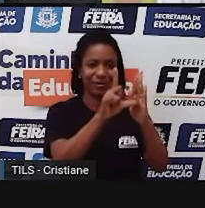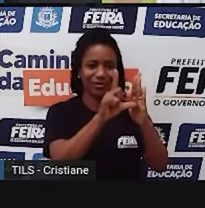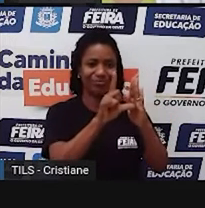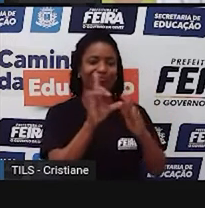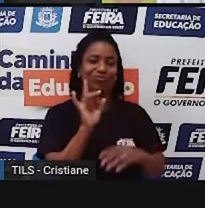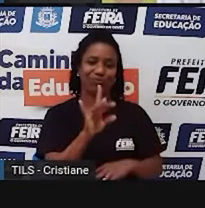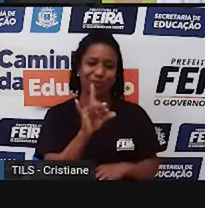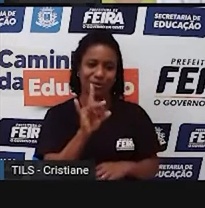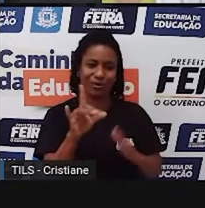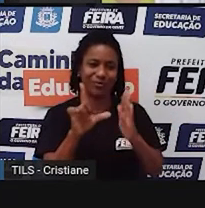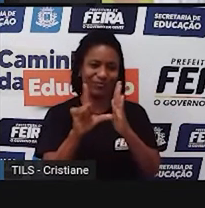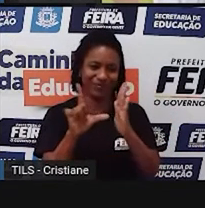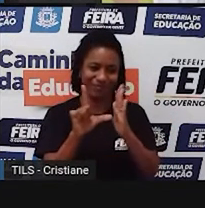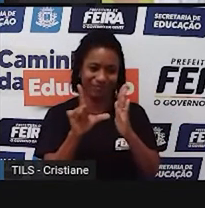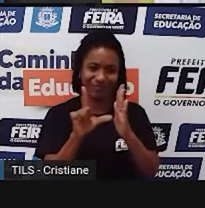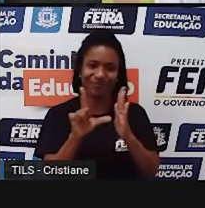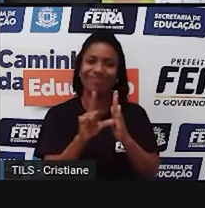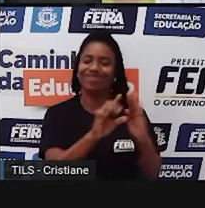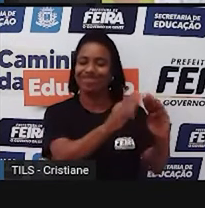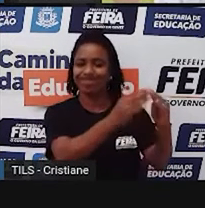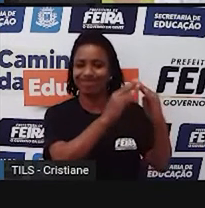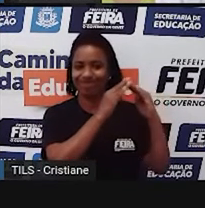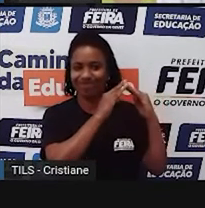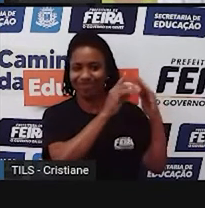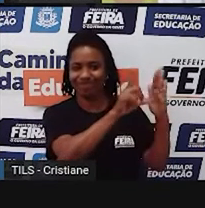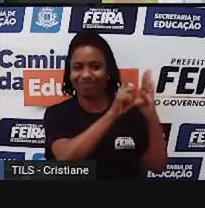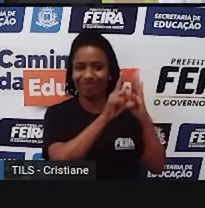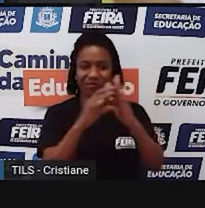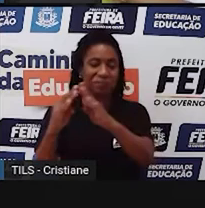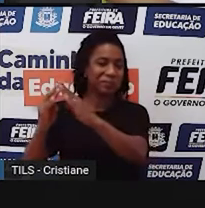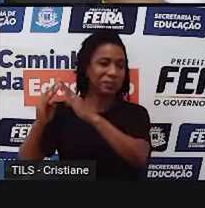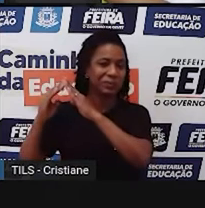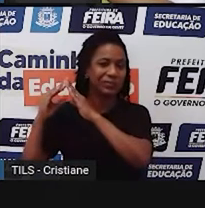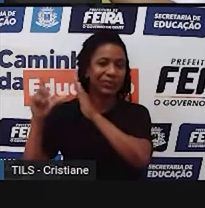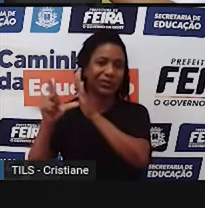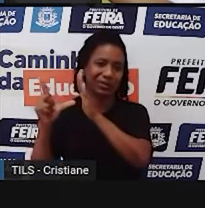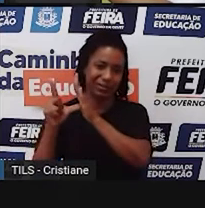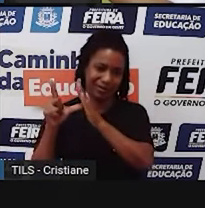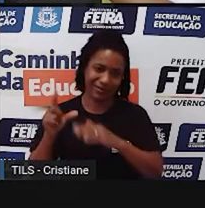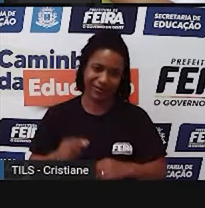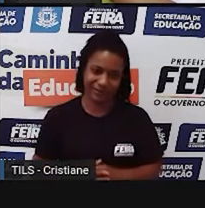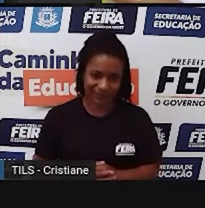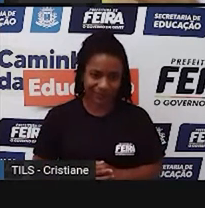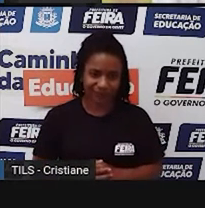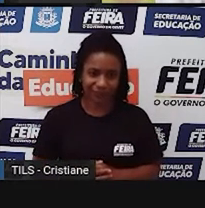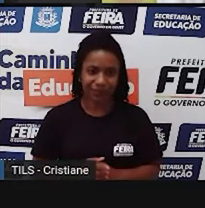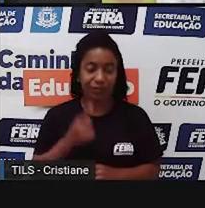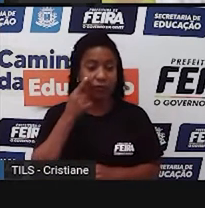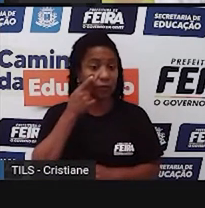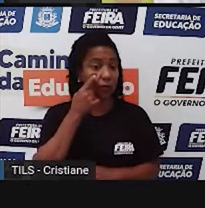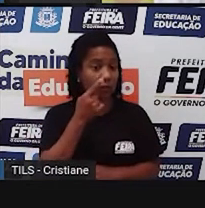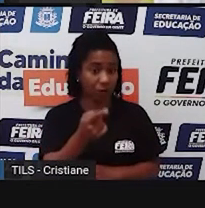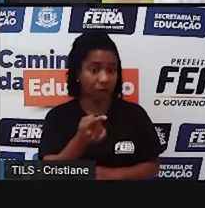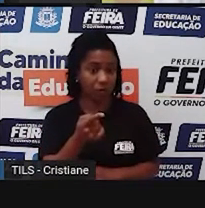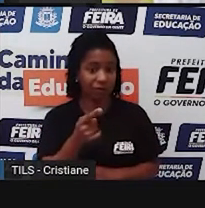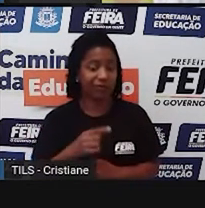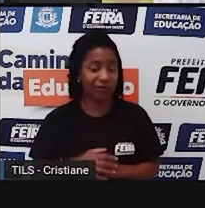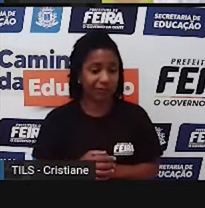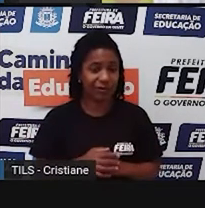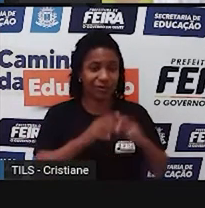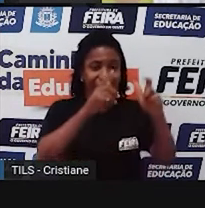tomada, de ponta a ponta você só vai observar lojas. Então perceba que a evolução, né,